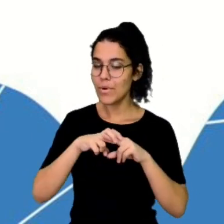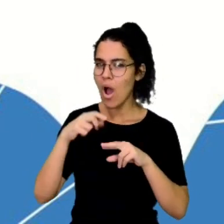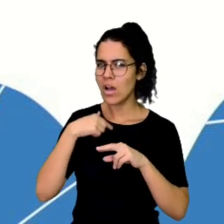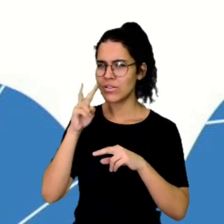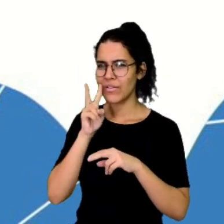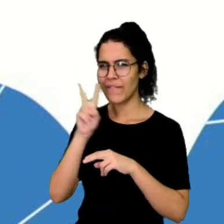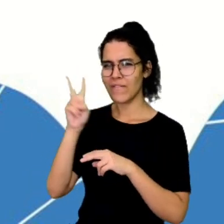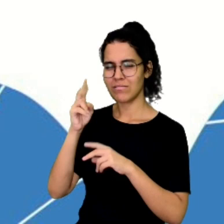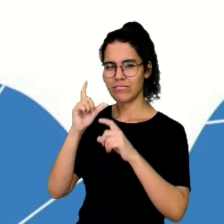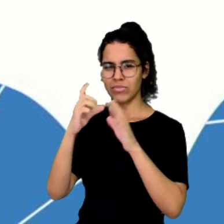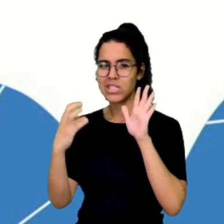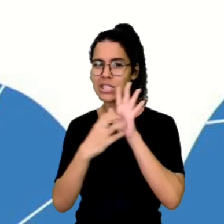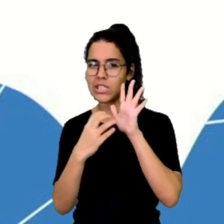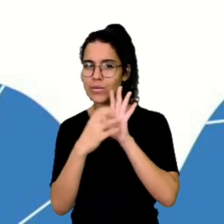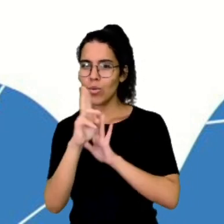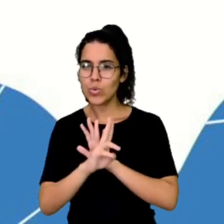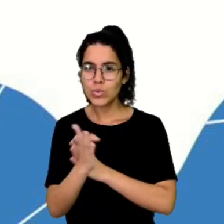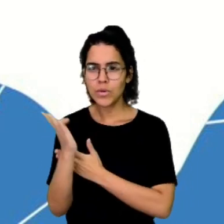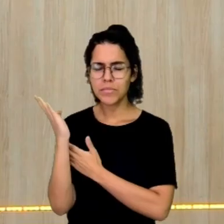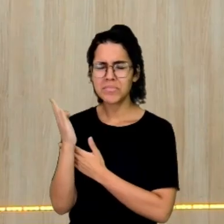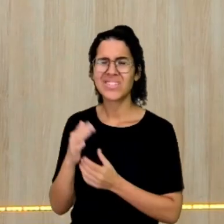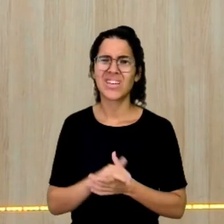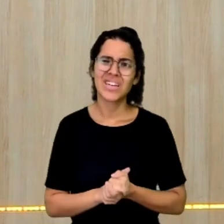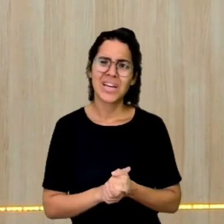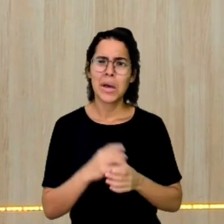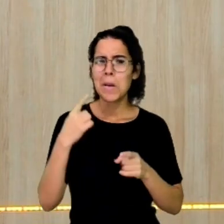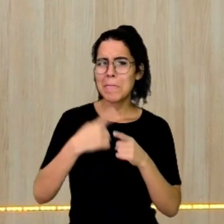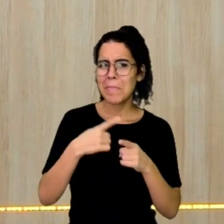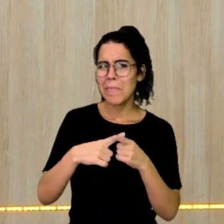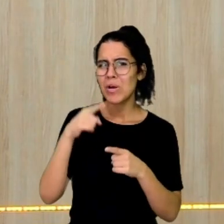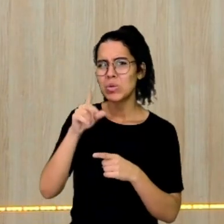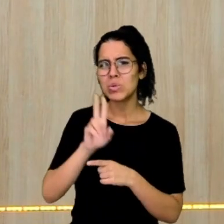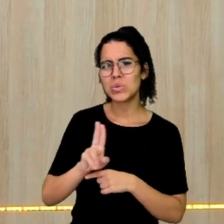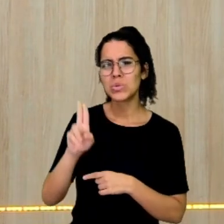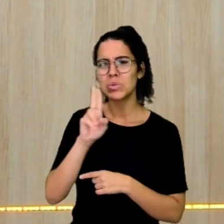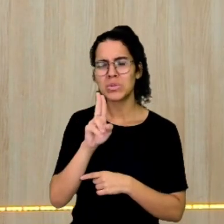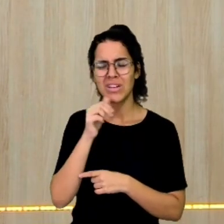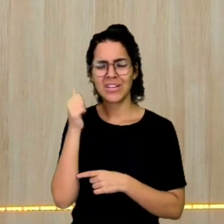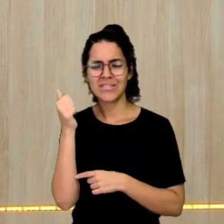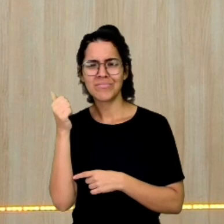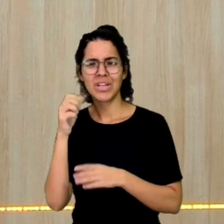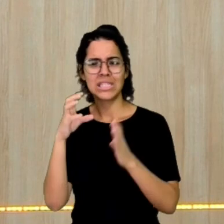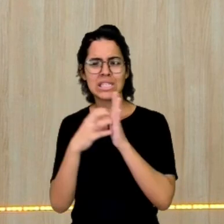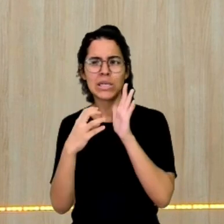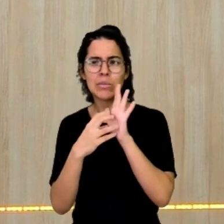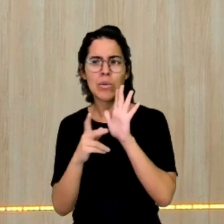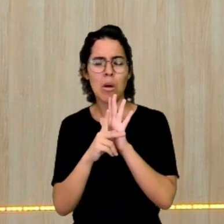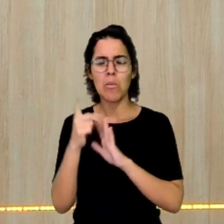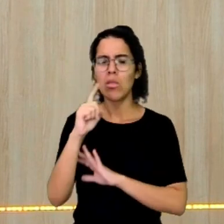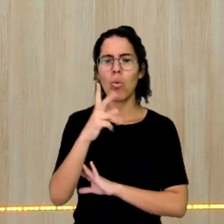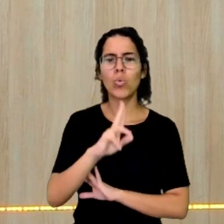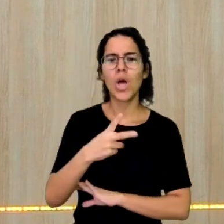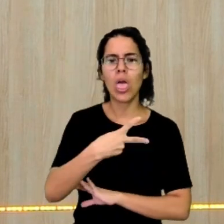4M. Galera, professor, por que o senhor botou aí menor ou igual? Não botou igual.